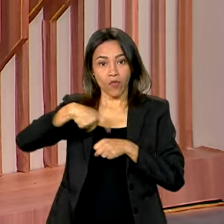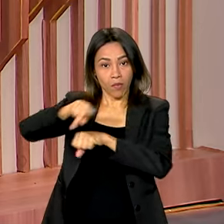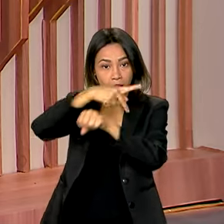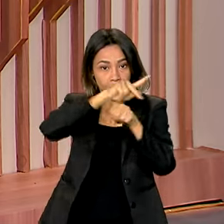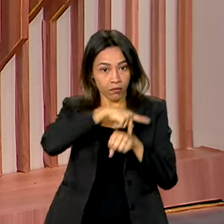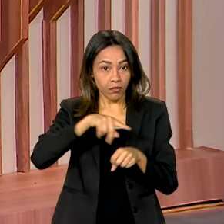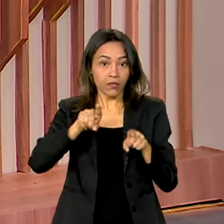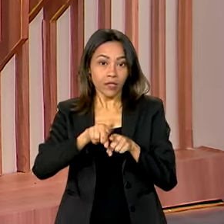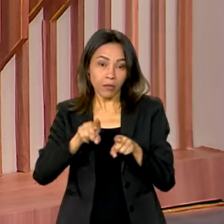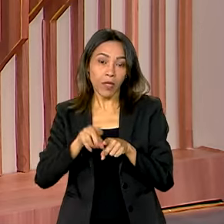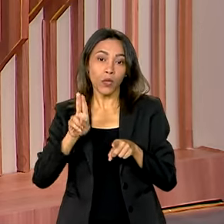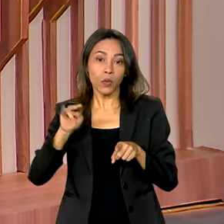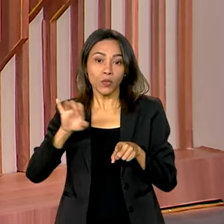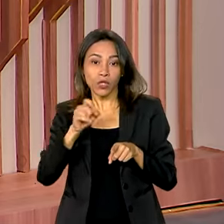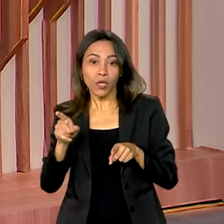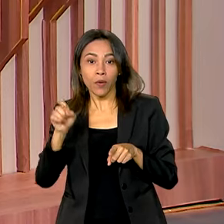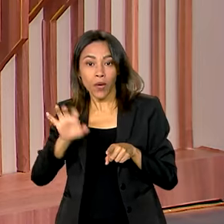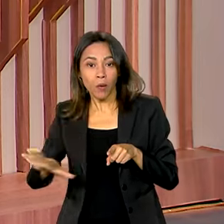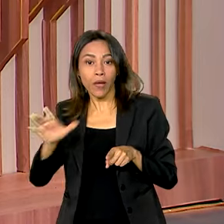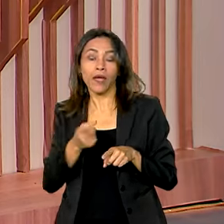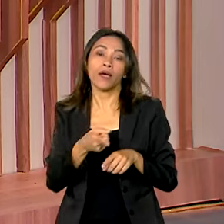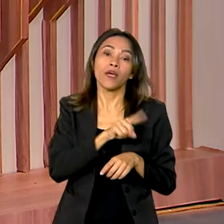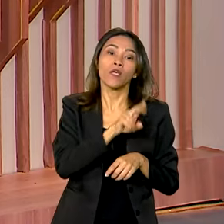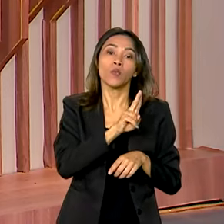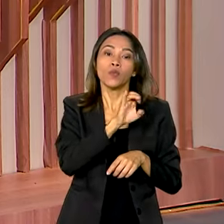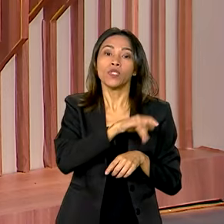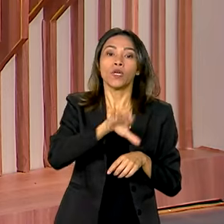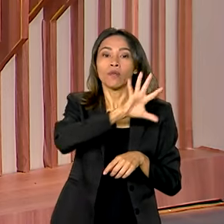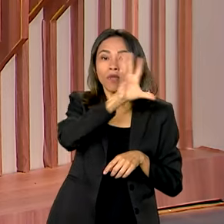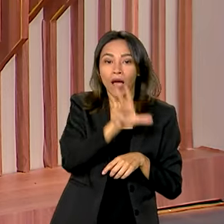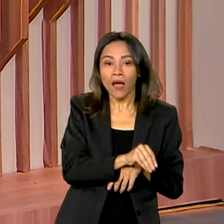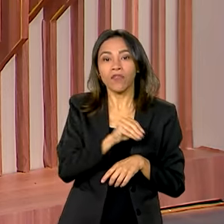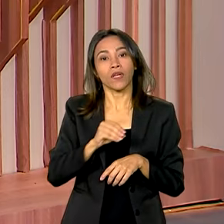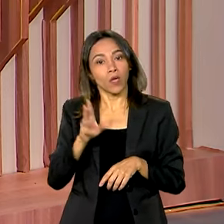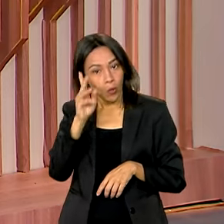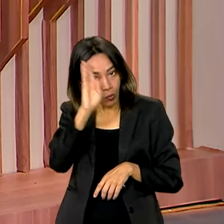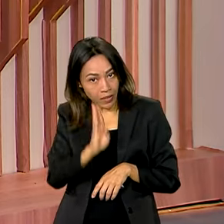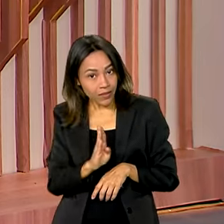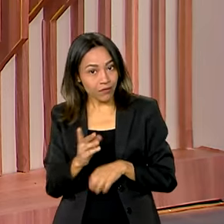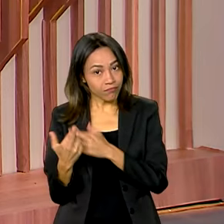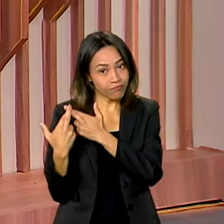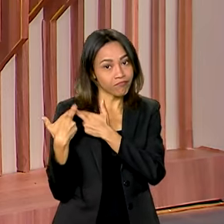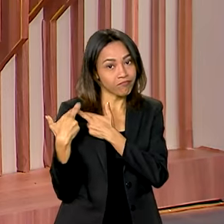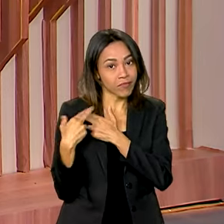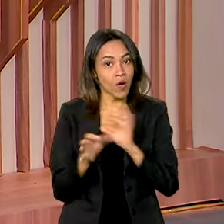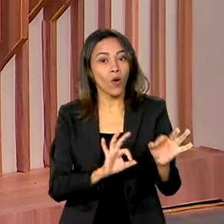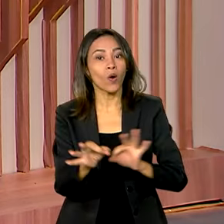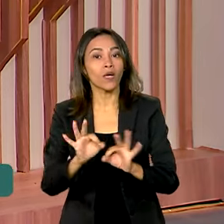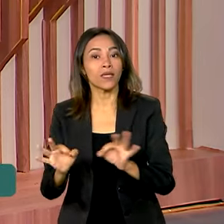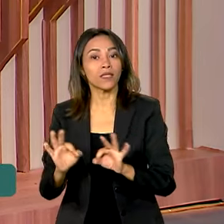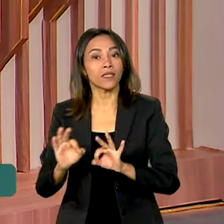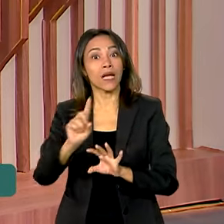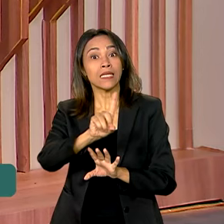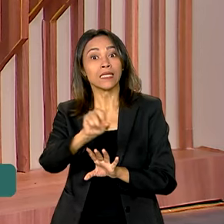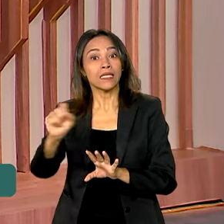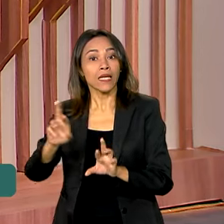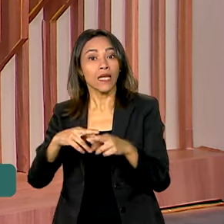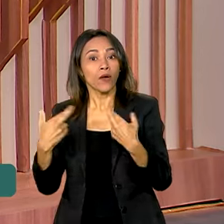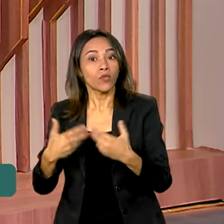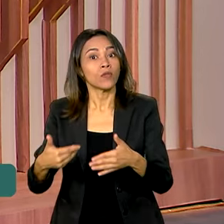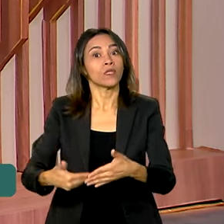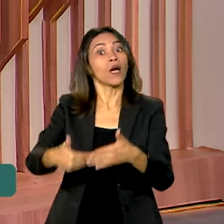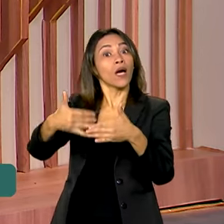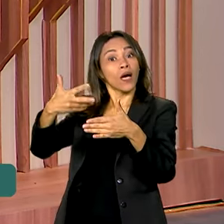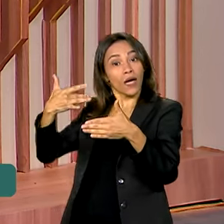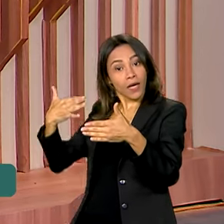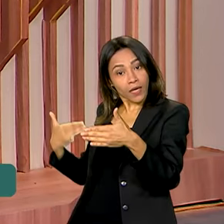da União Europeia e da União Africana, o Brasil vai organizar mais de 100 reuniões antes da realização da